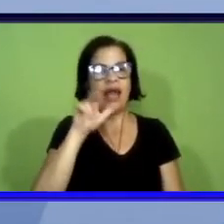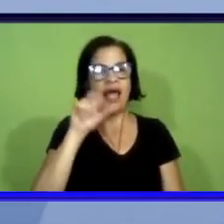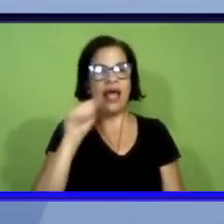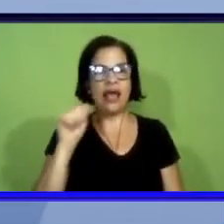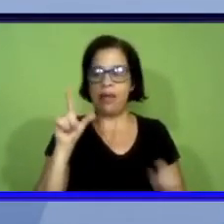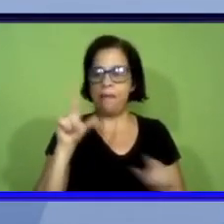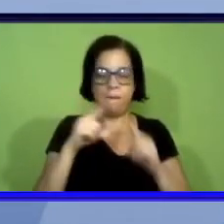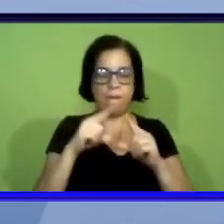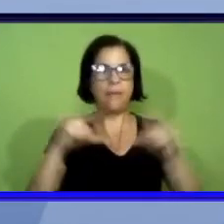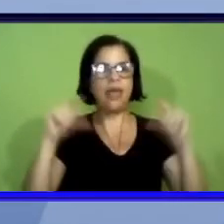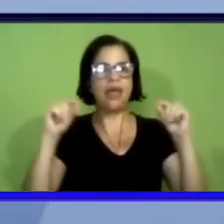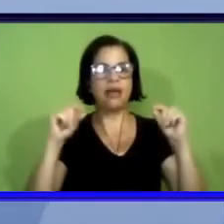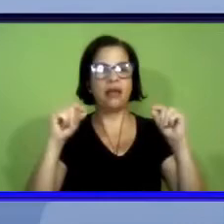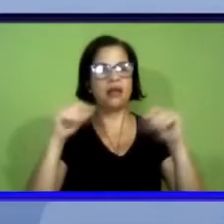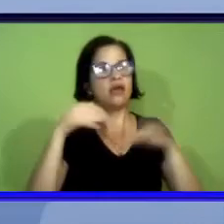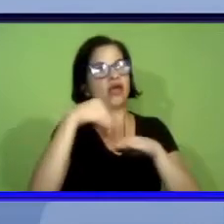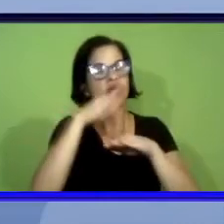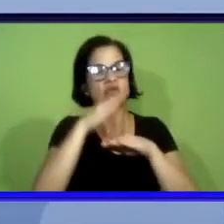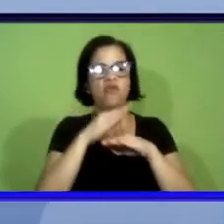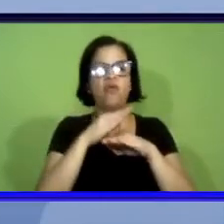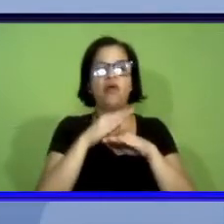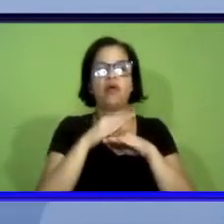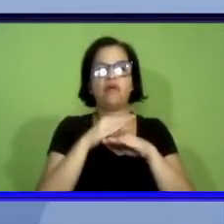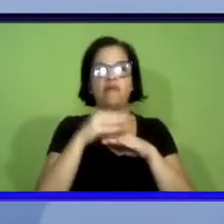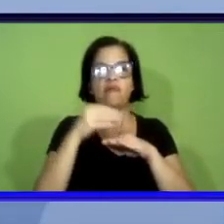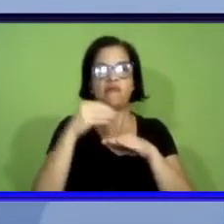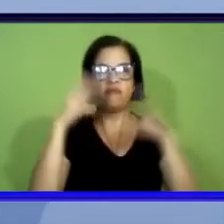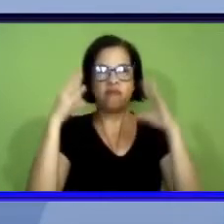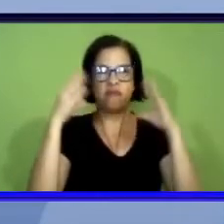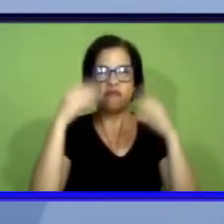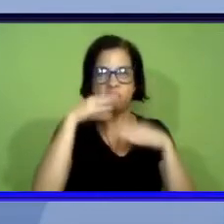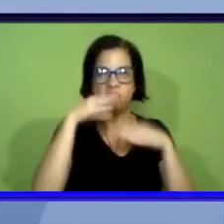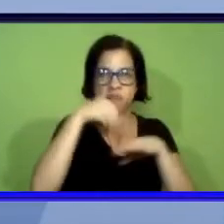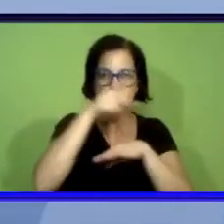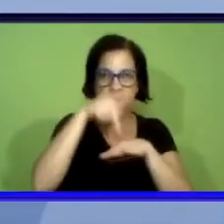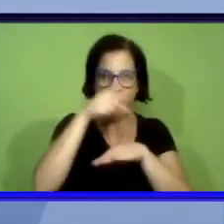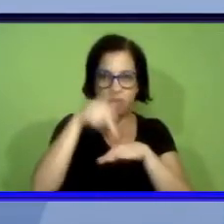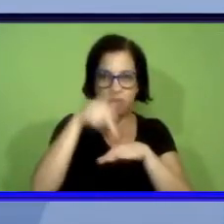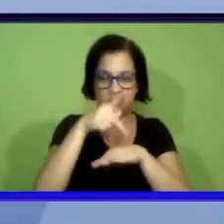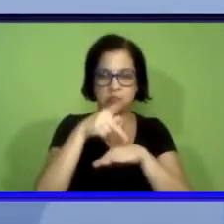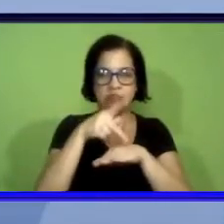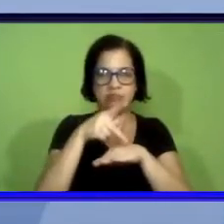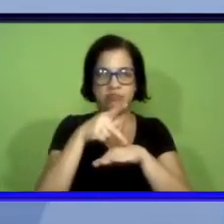engano foi levada para a Holanda pela comitiva Nassau essas